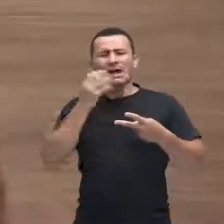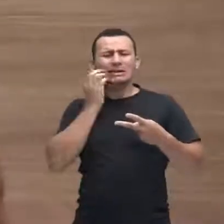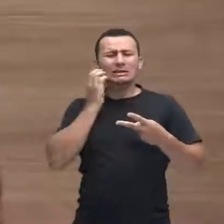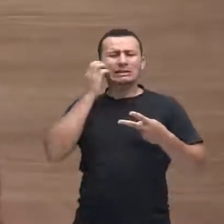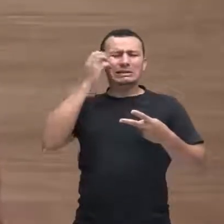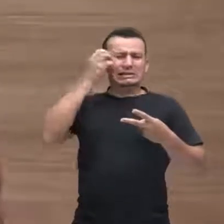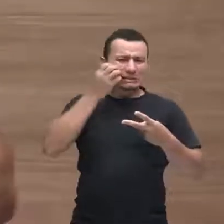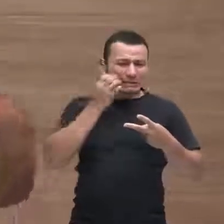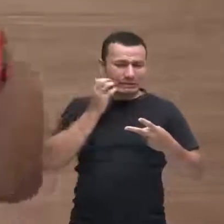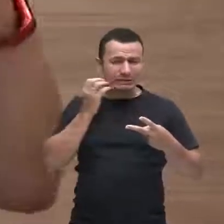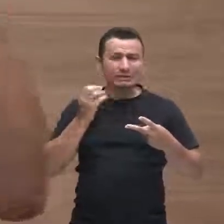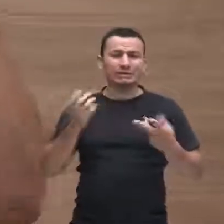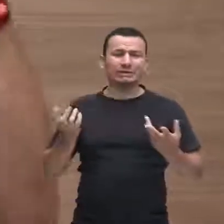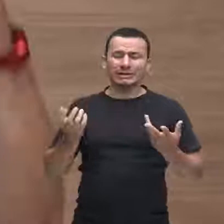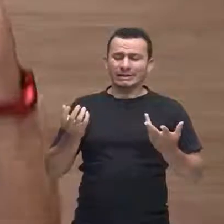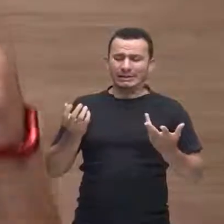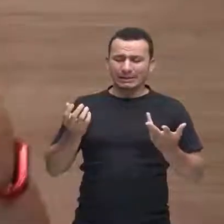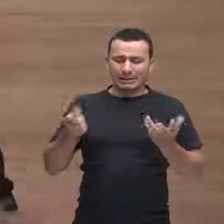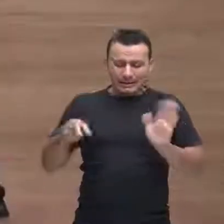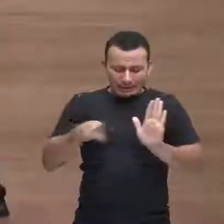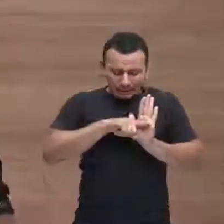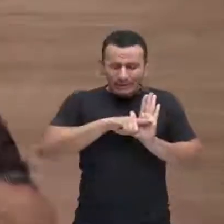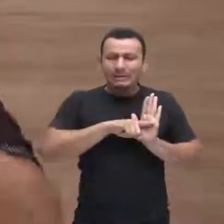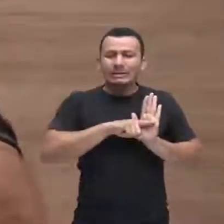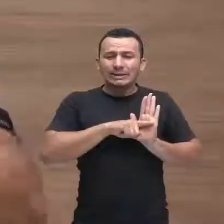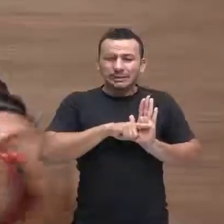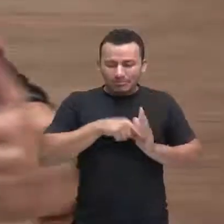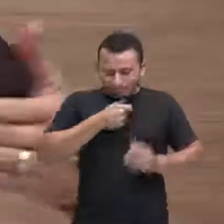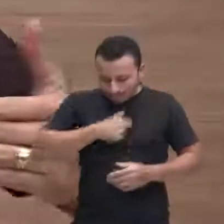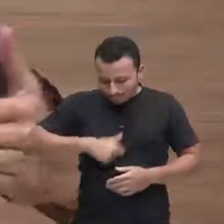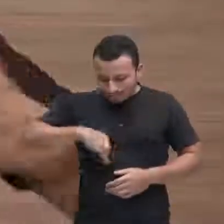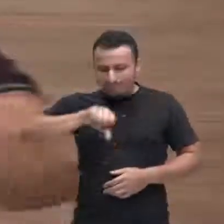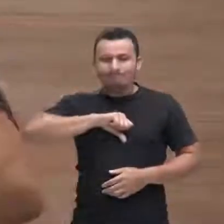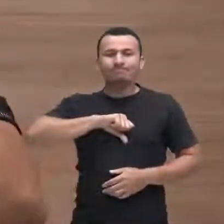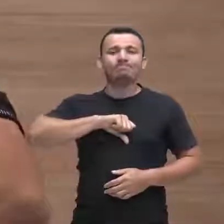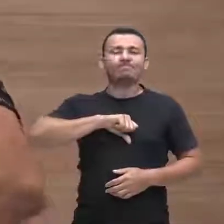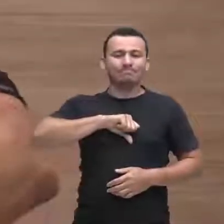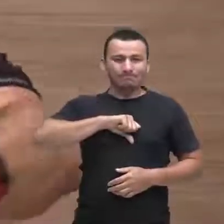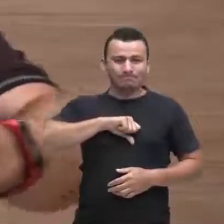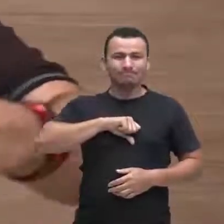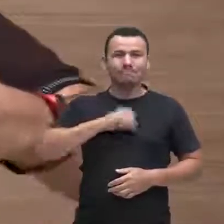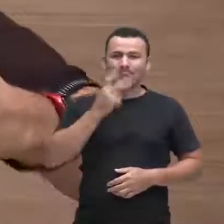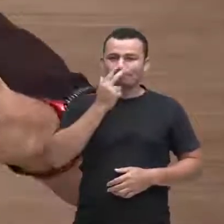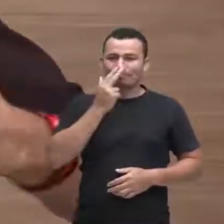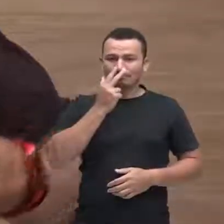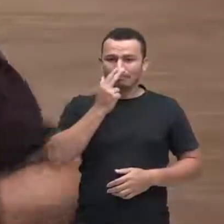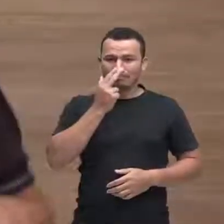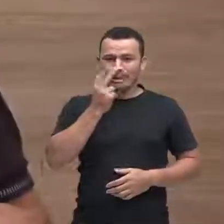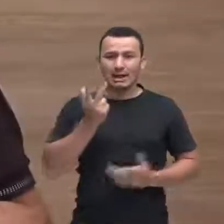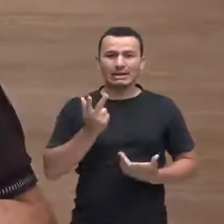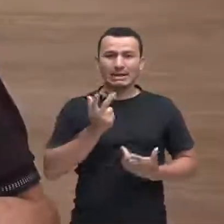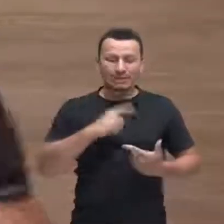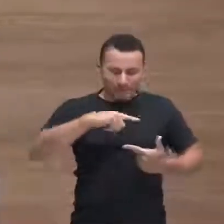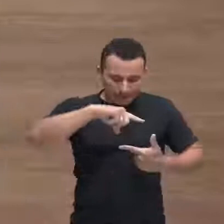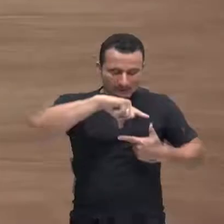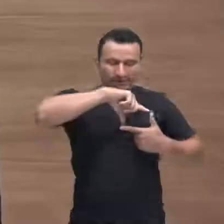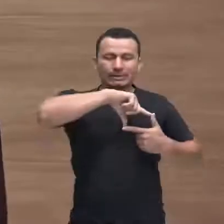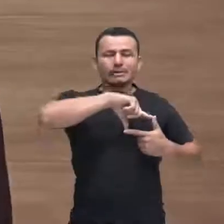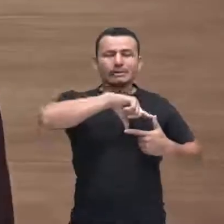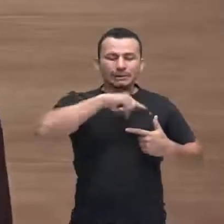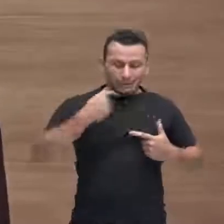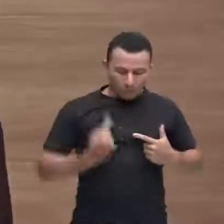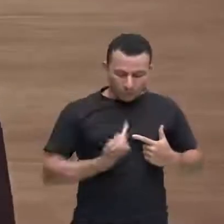negativa fez com que ele sabe se em si mesmo ou seja ficasse dentro dele se